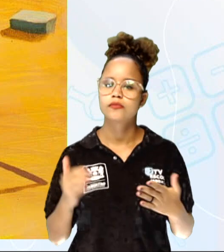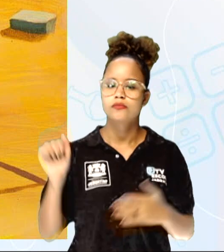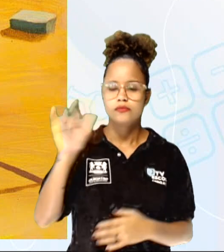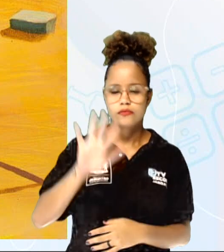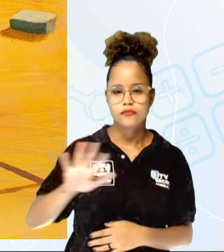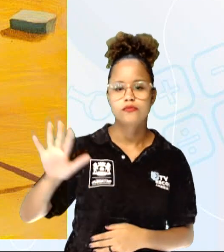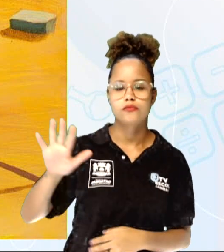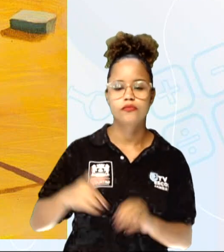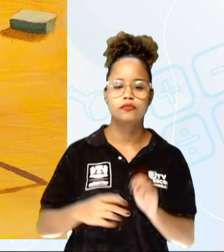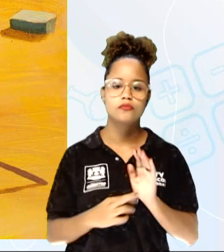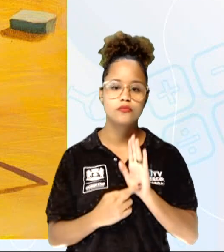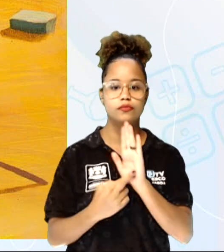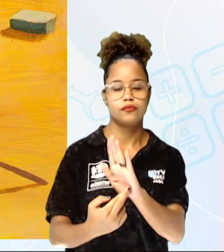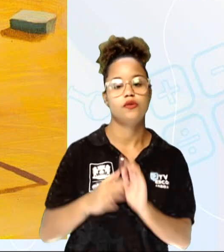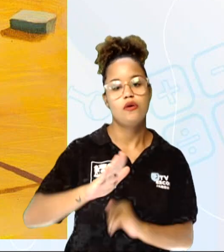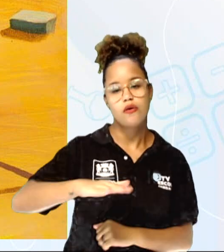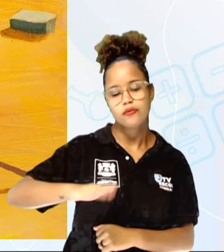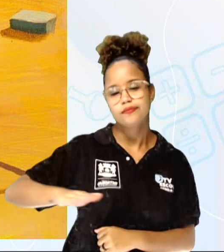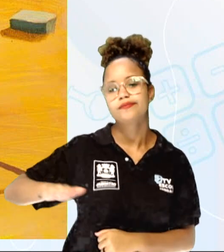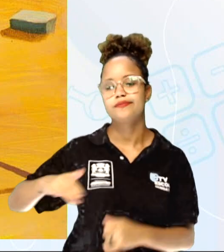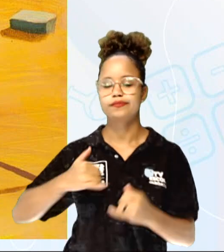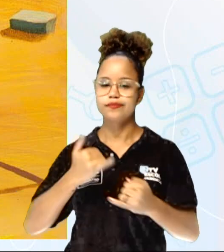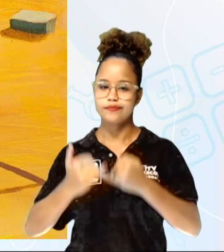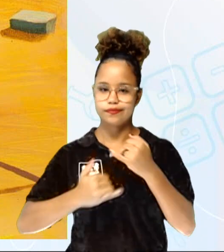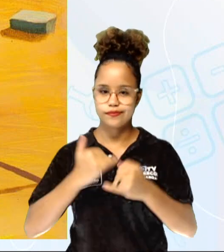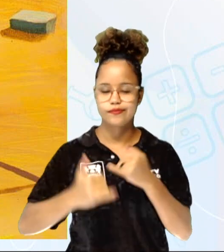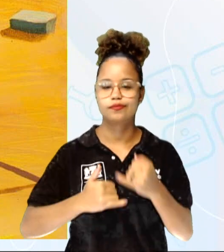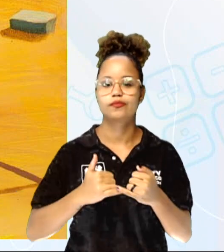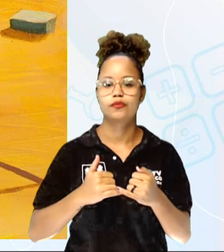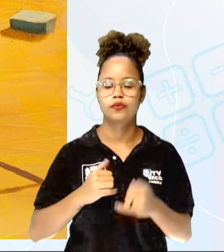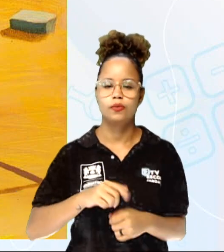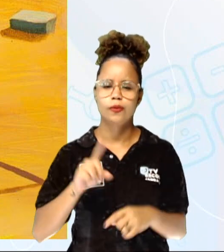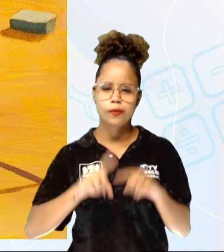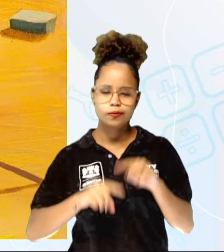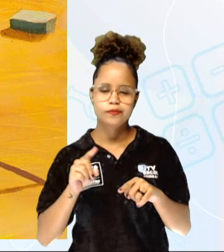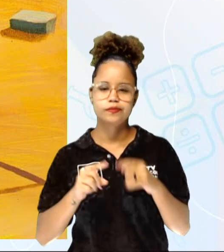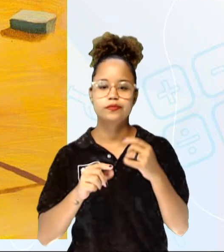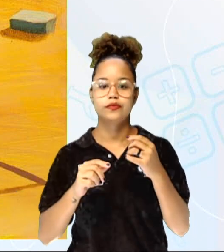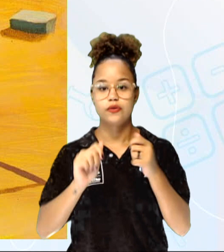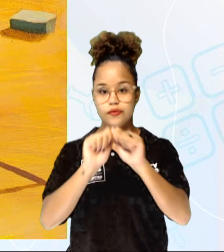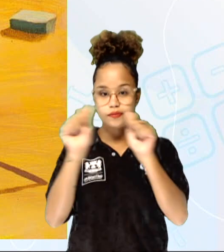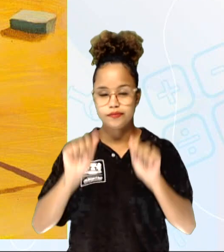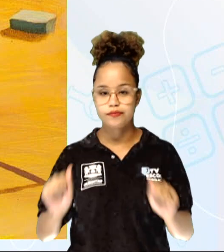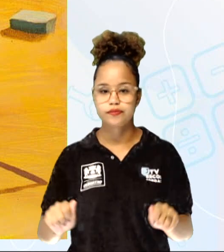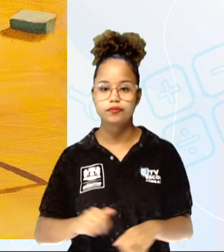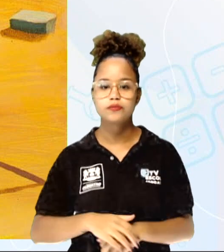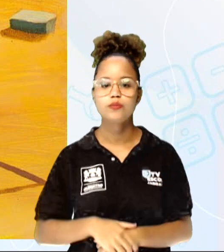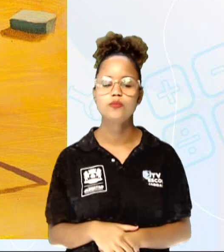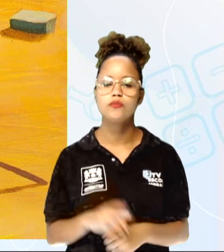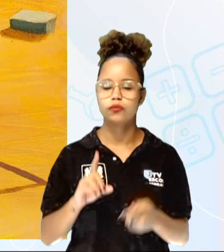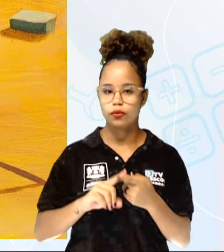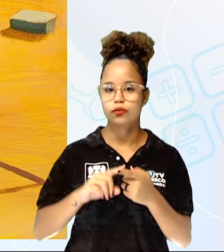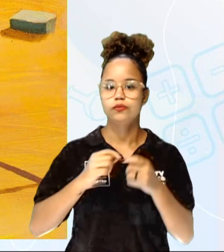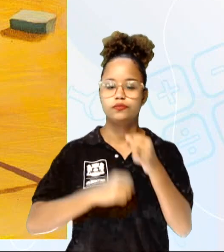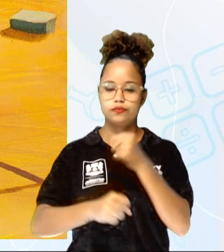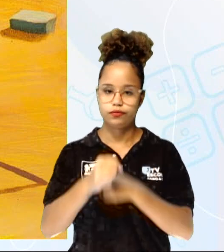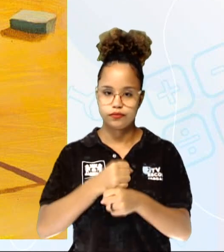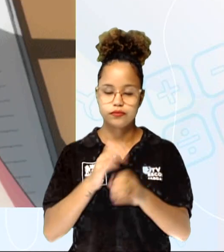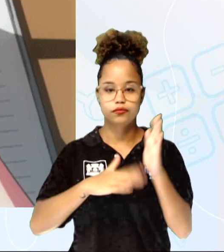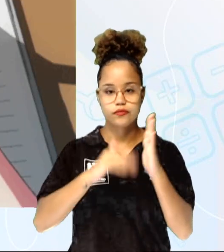retrata uma criança brincando com um brinquedo artesanal. E essa tela também foi pintada em 2013.